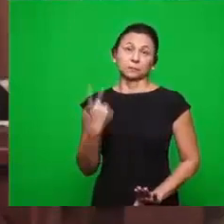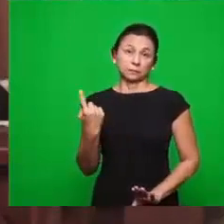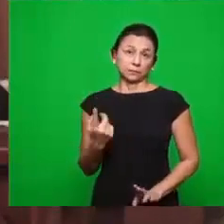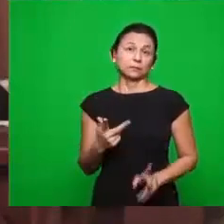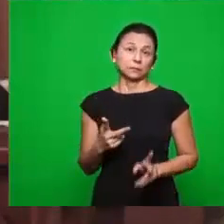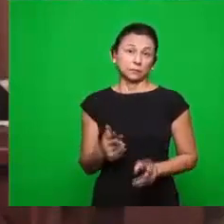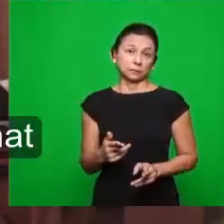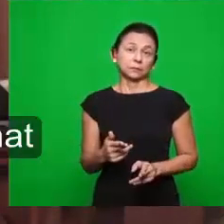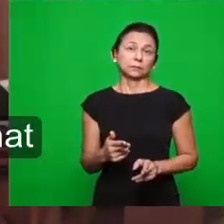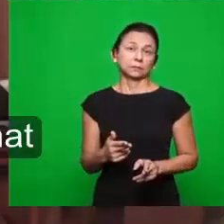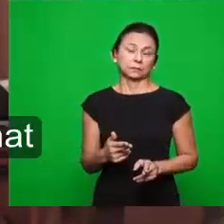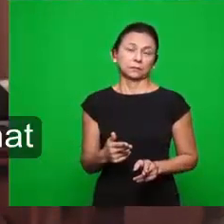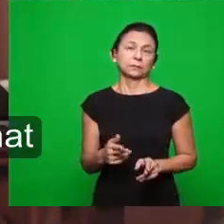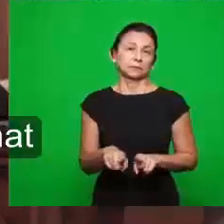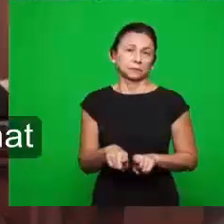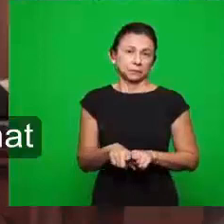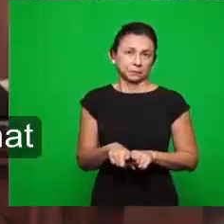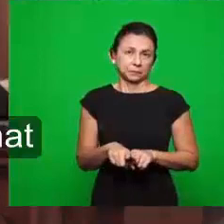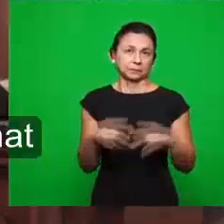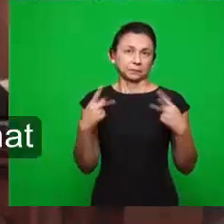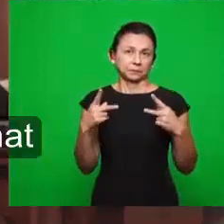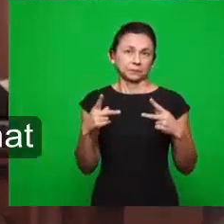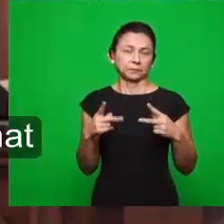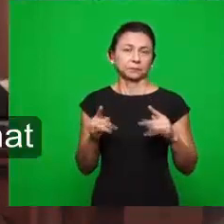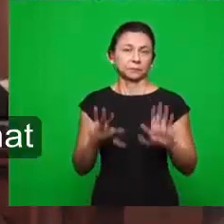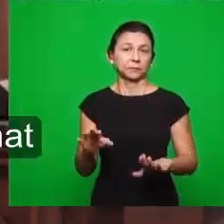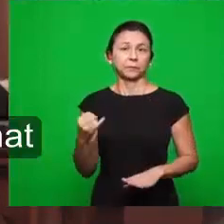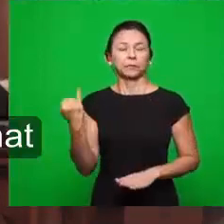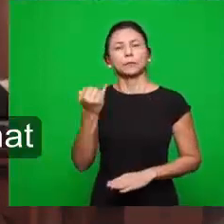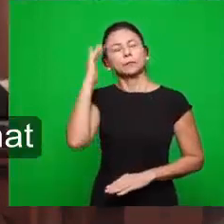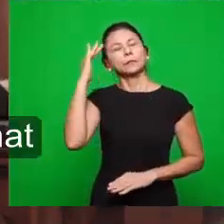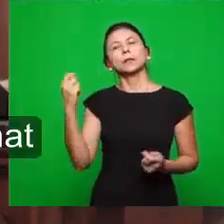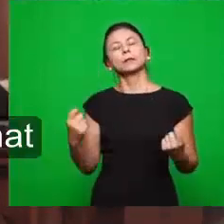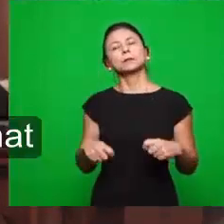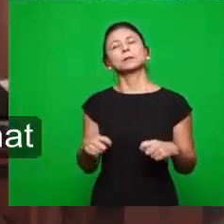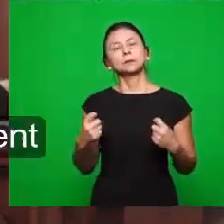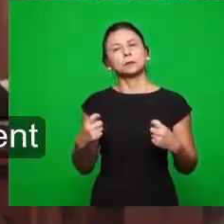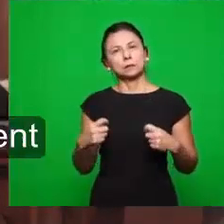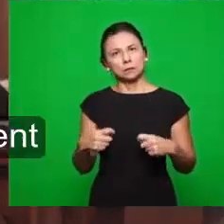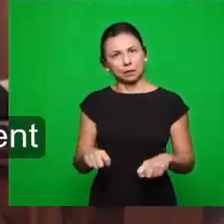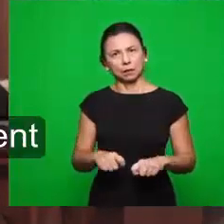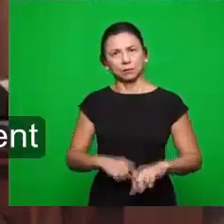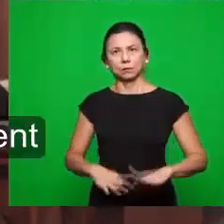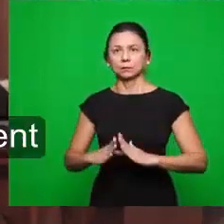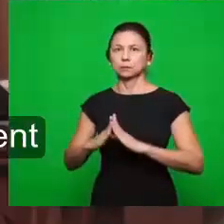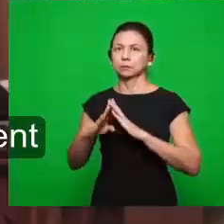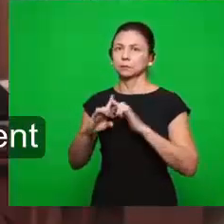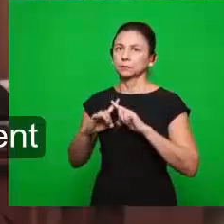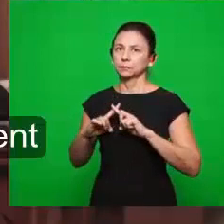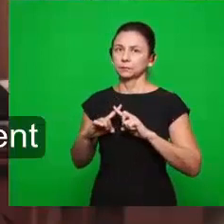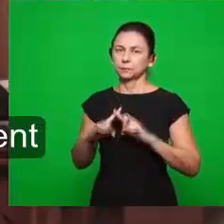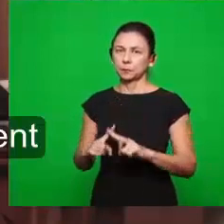Mas nós temos que entender que é necessário que a igreja